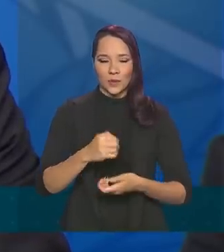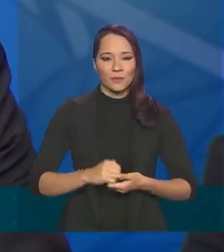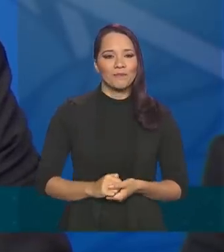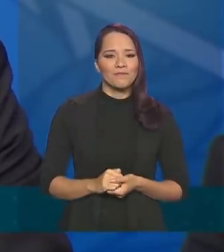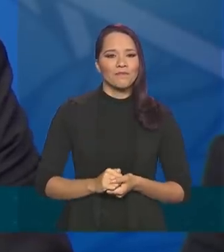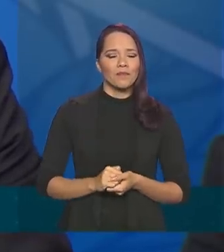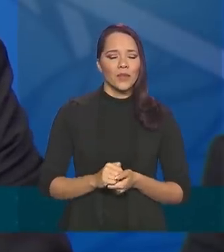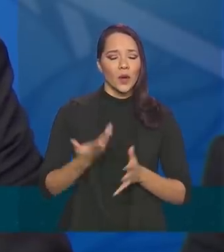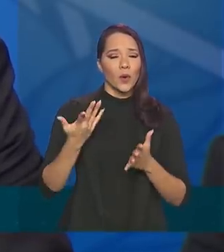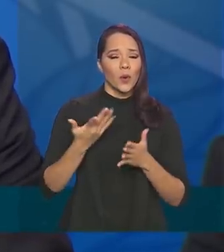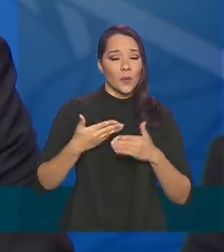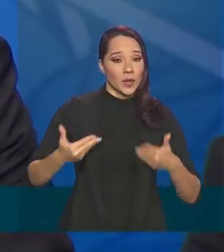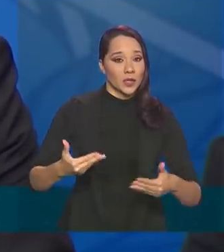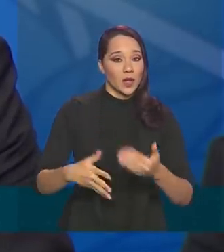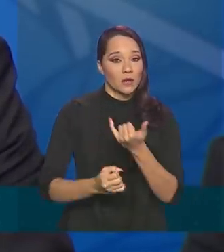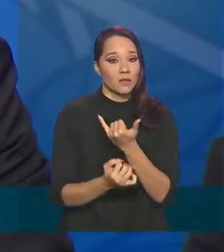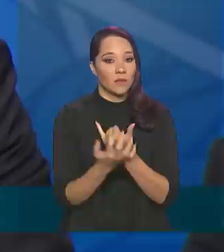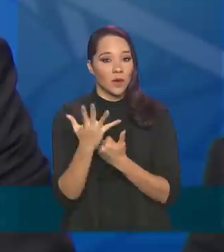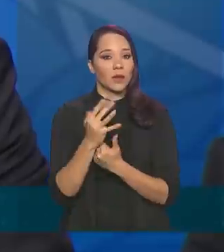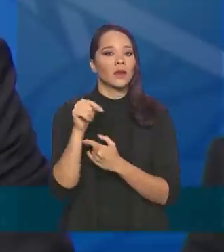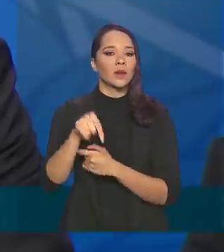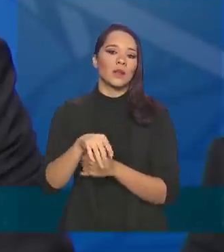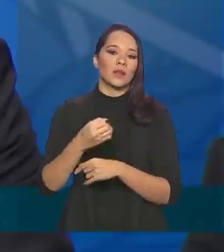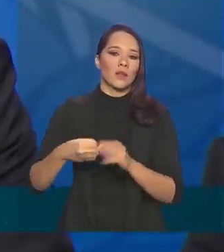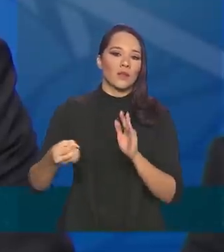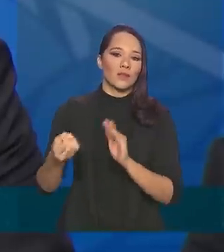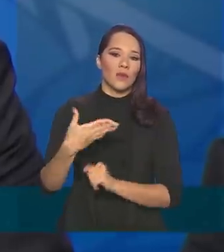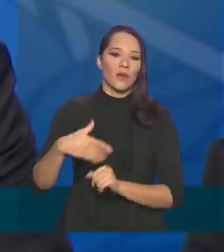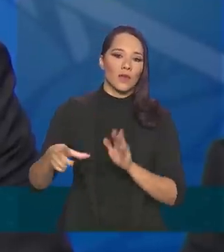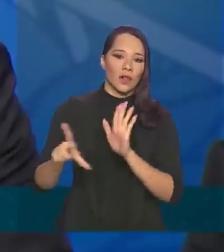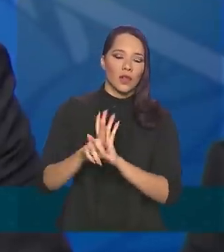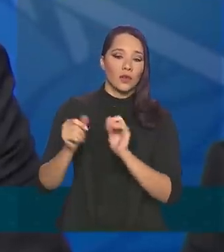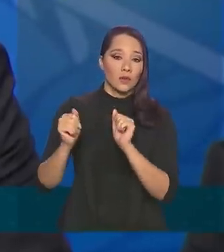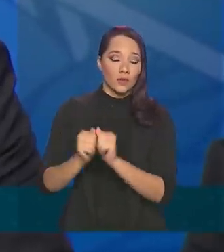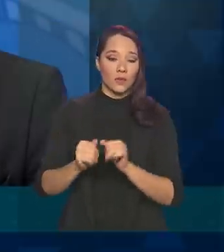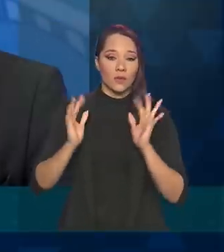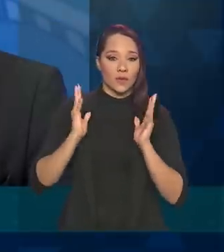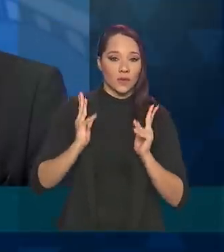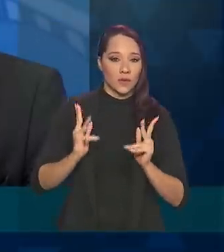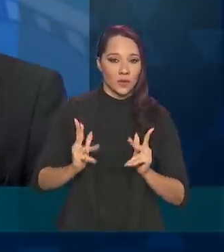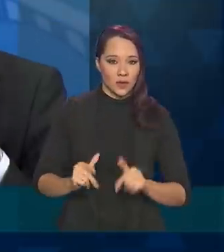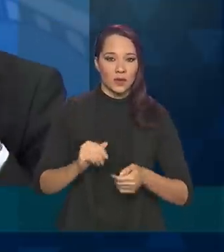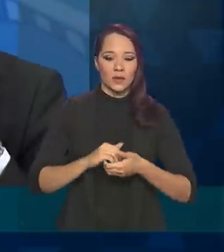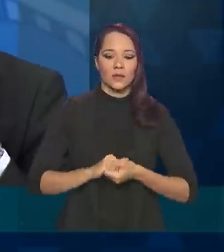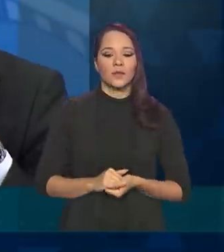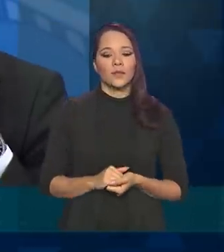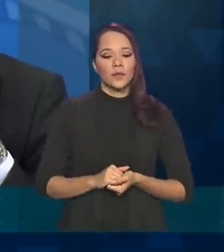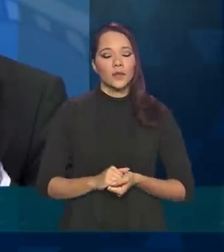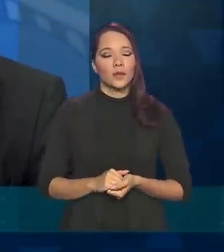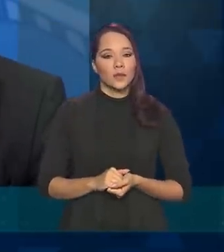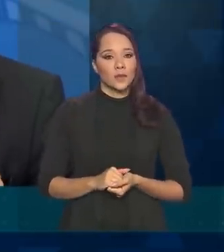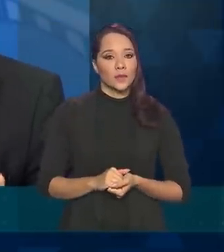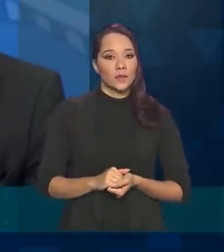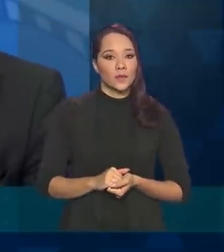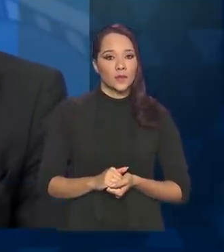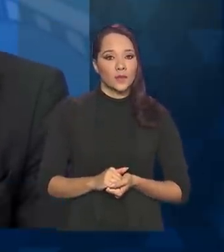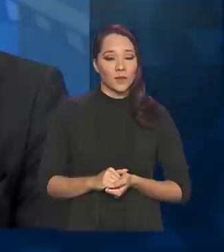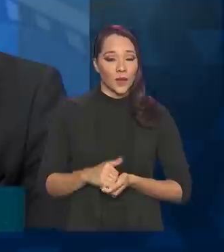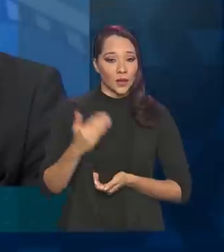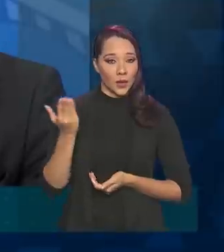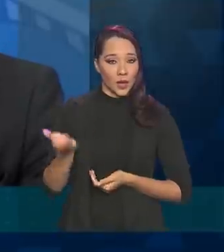do Meio Ambiente, esse é um dos pilares da nova lei ao lado do saneamento básico. A previsão nesse